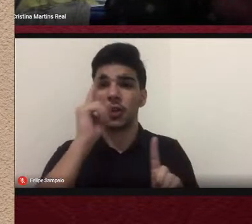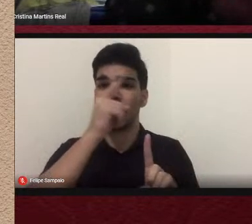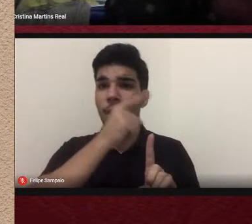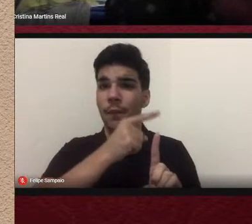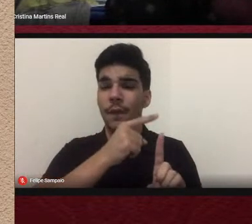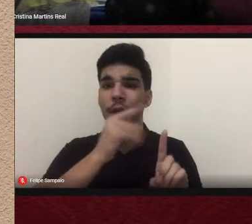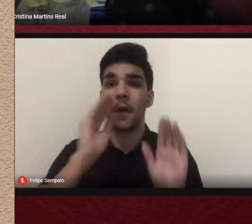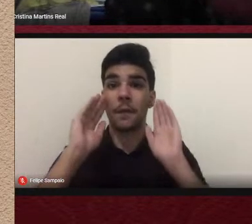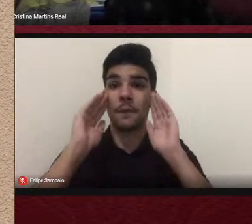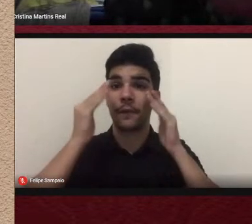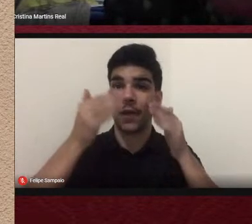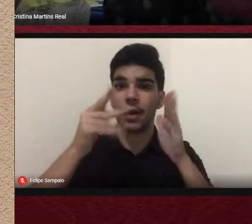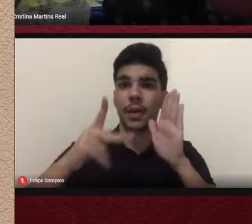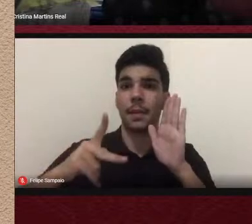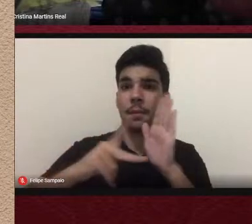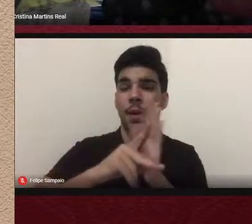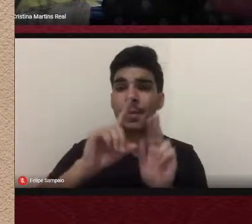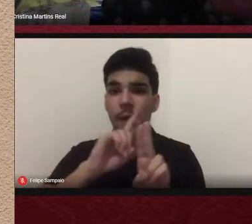UFGD.